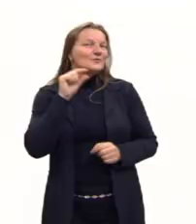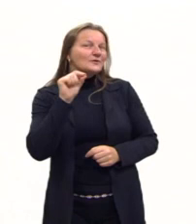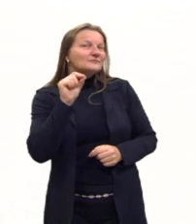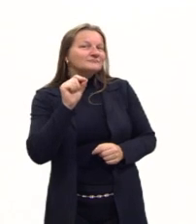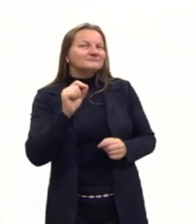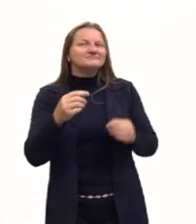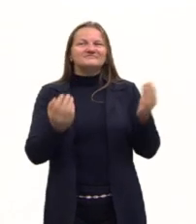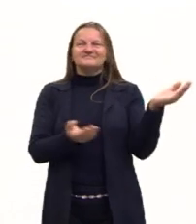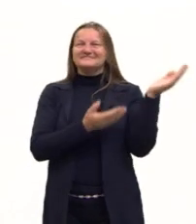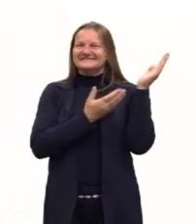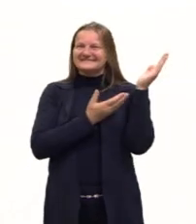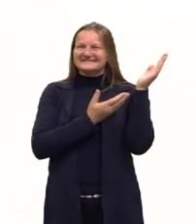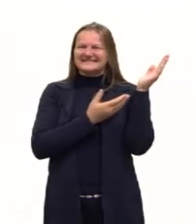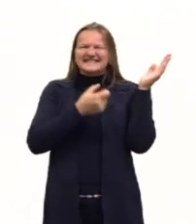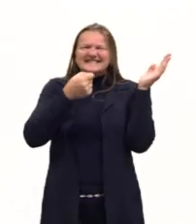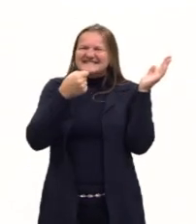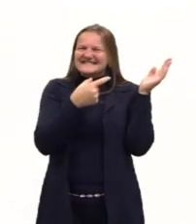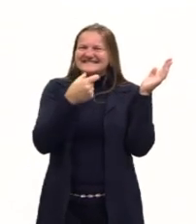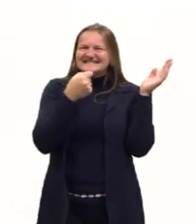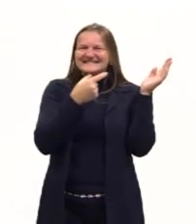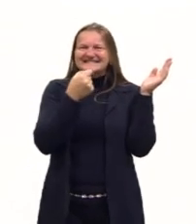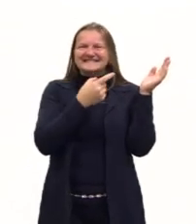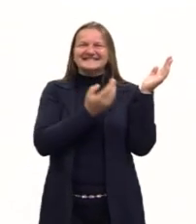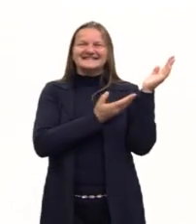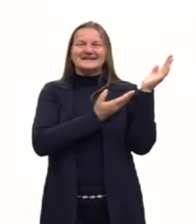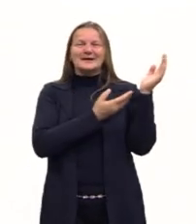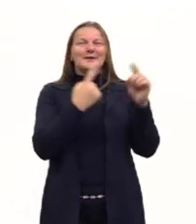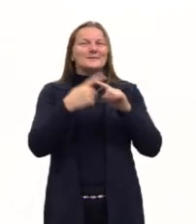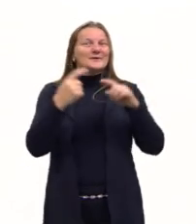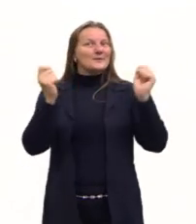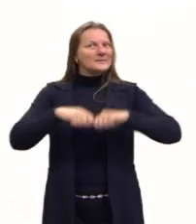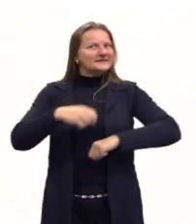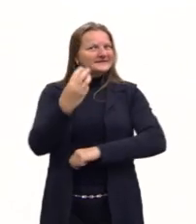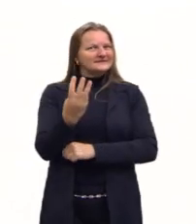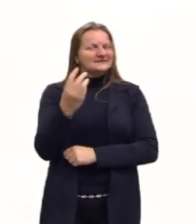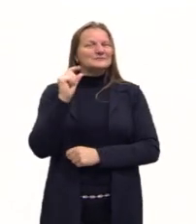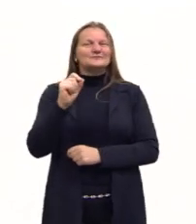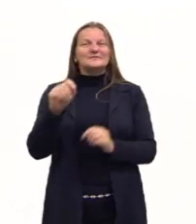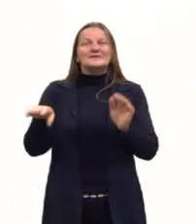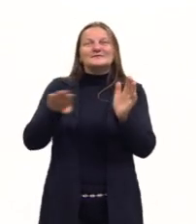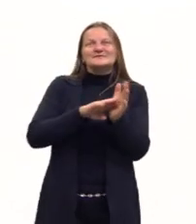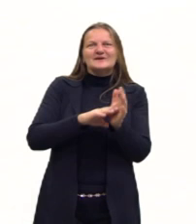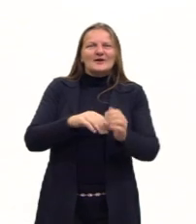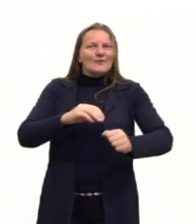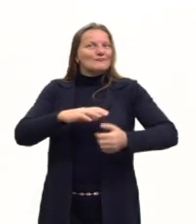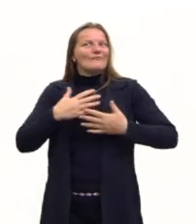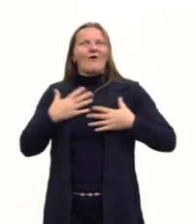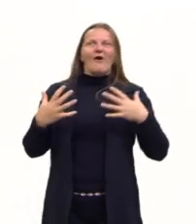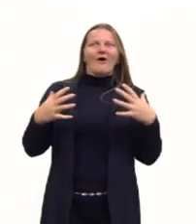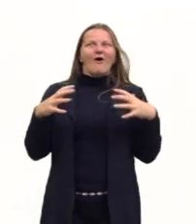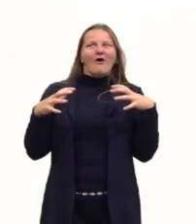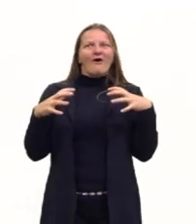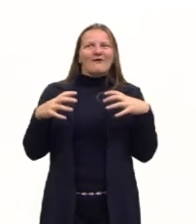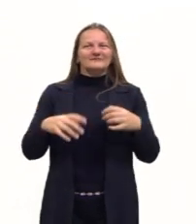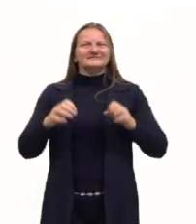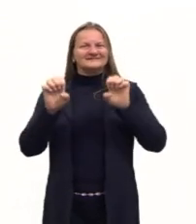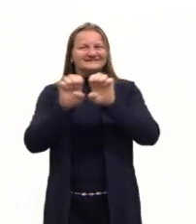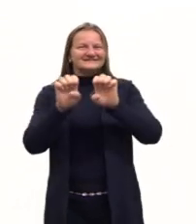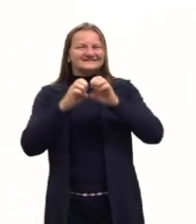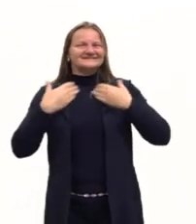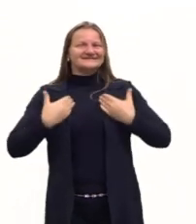mais um meme, claro, porque a competência 3 chega para abalar as nossas estruturas